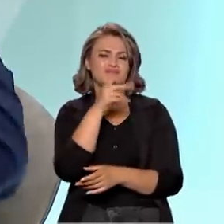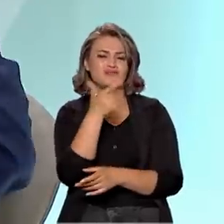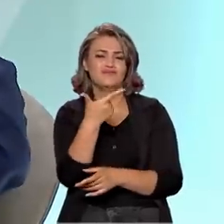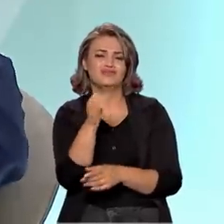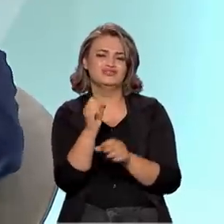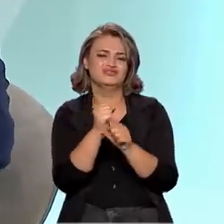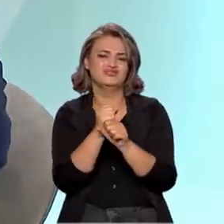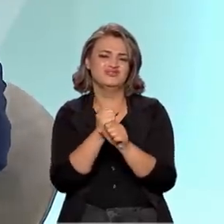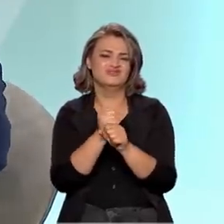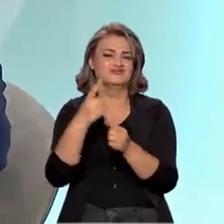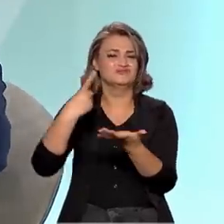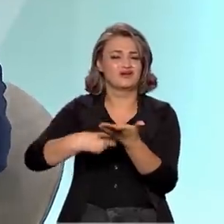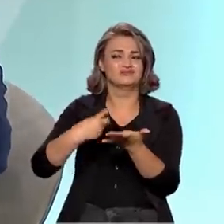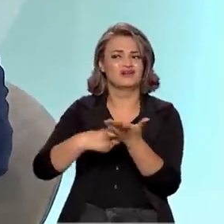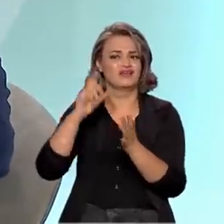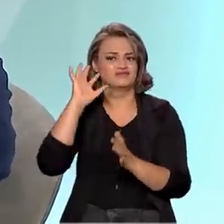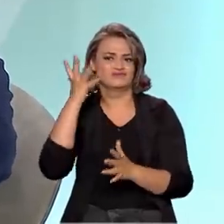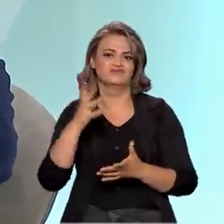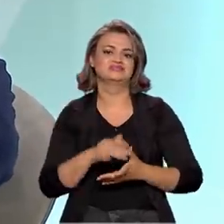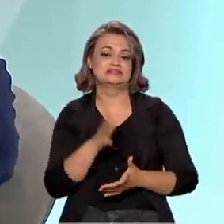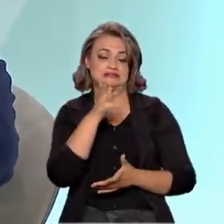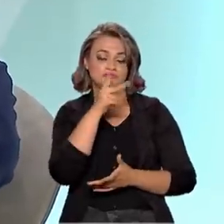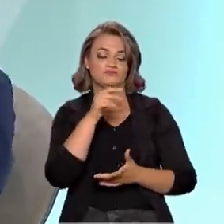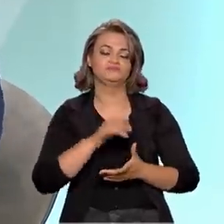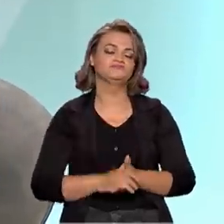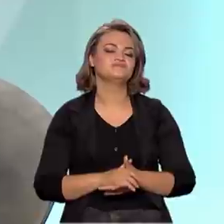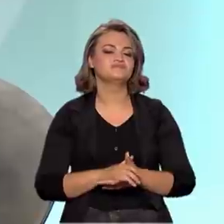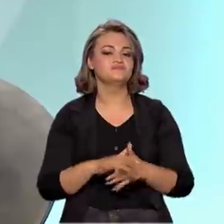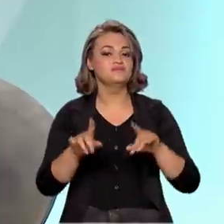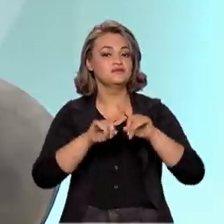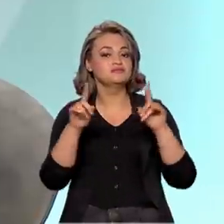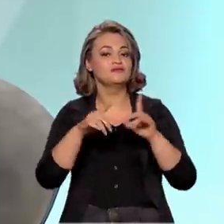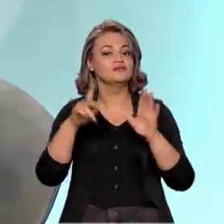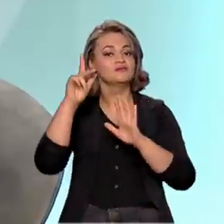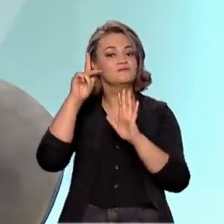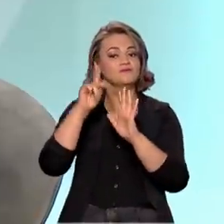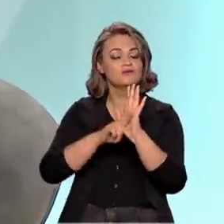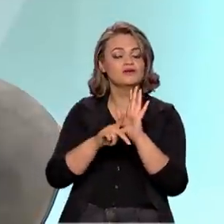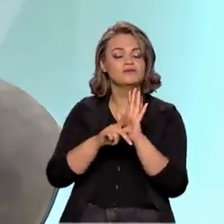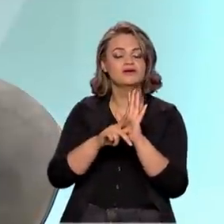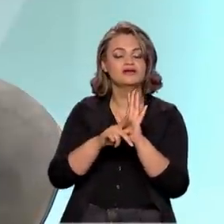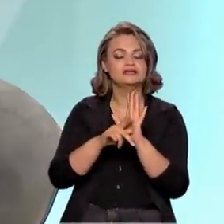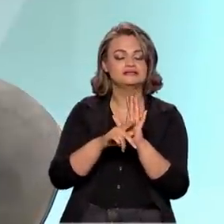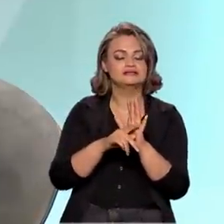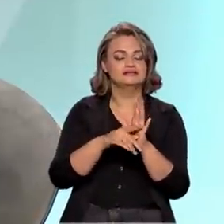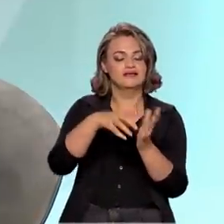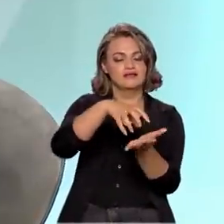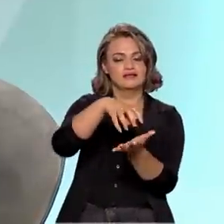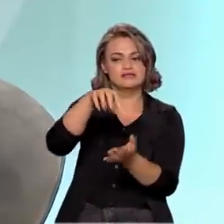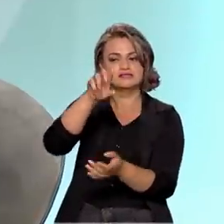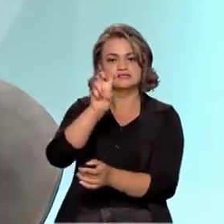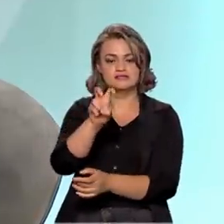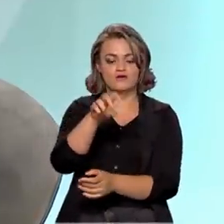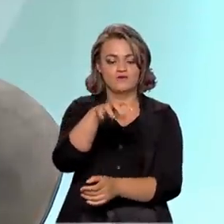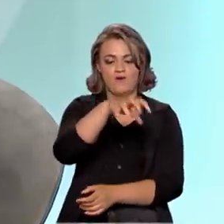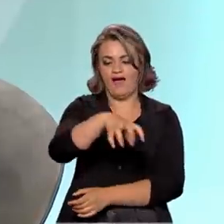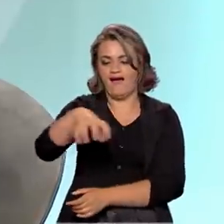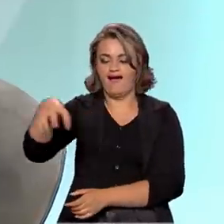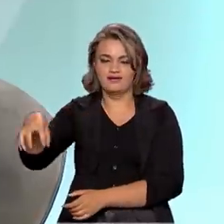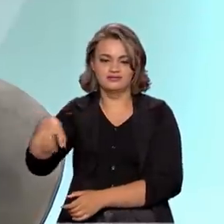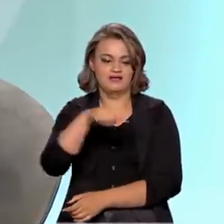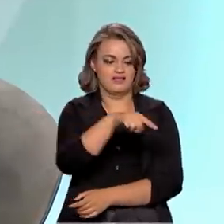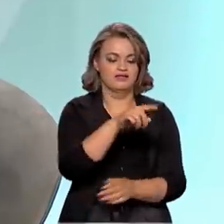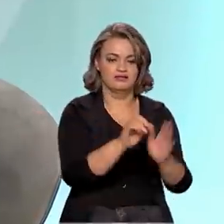fazer. O programa, nós estamos incentivando agora cinco áreas. Uma é a parte de lançamento, que é justamente o centro dessa